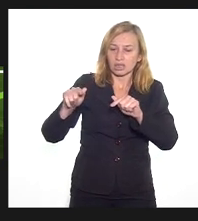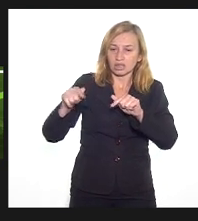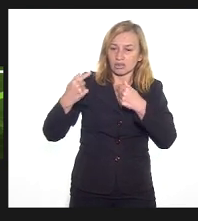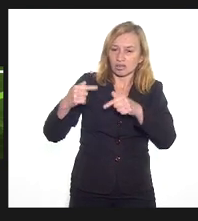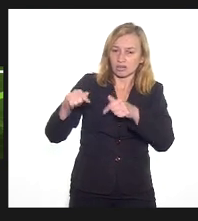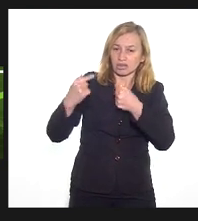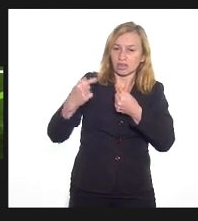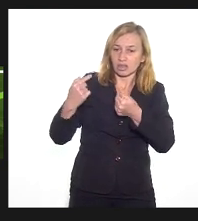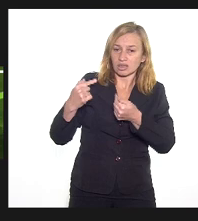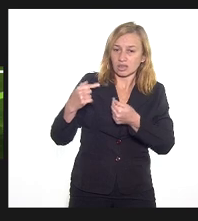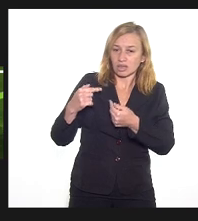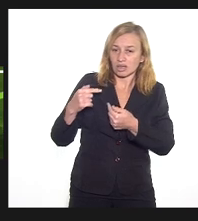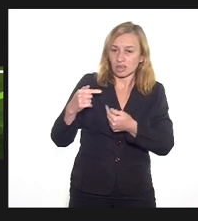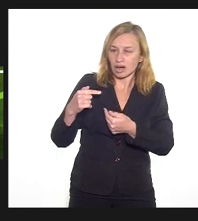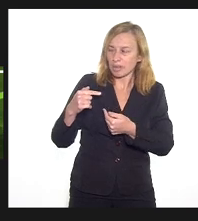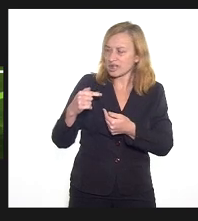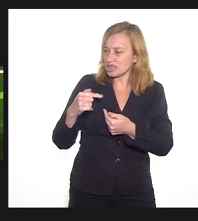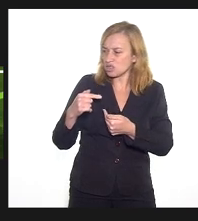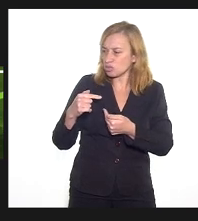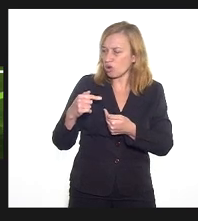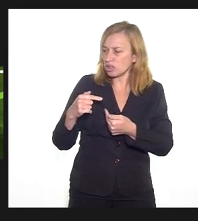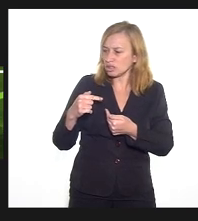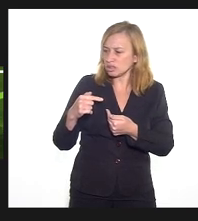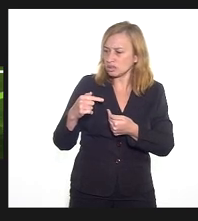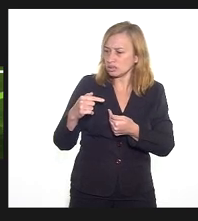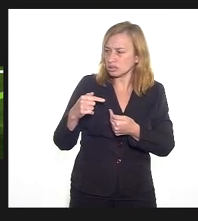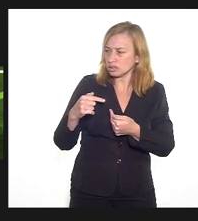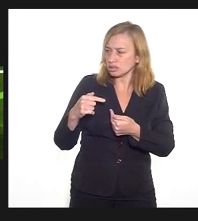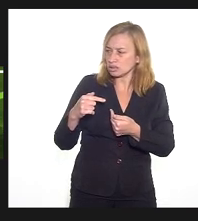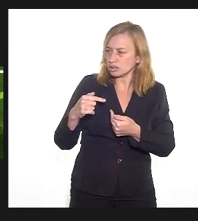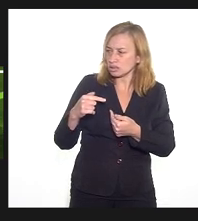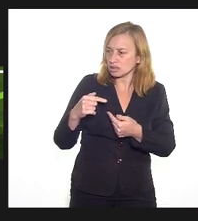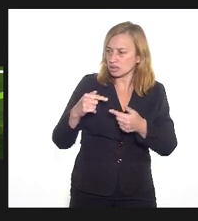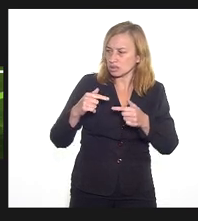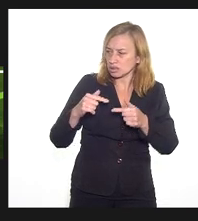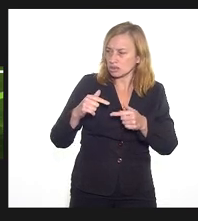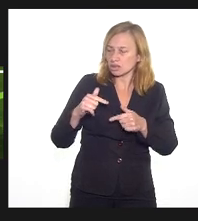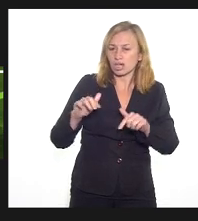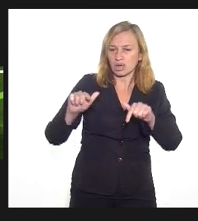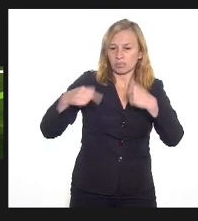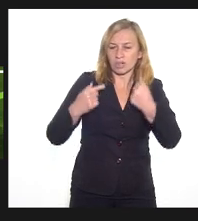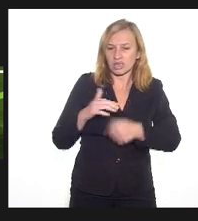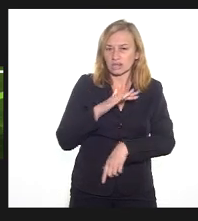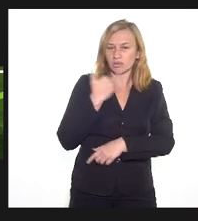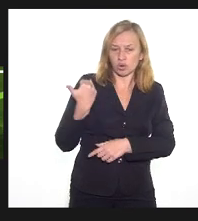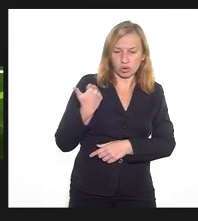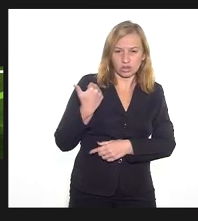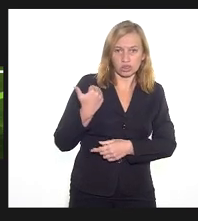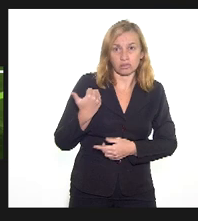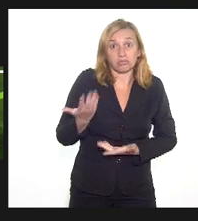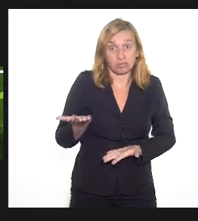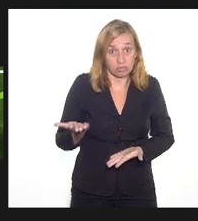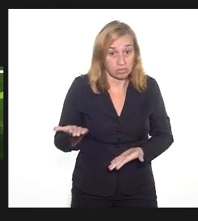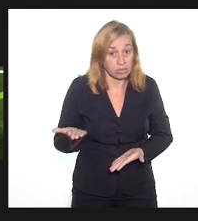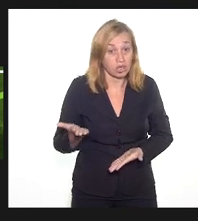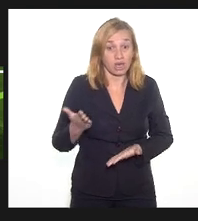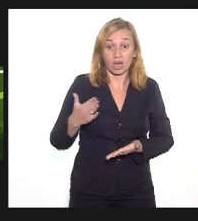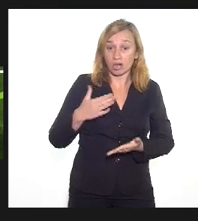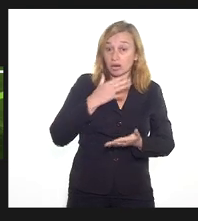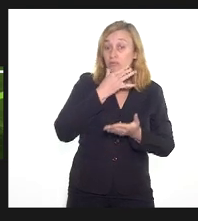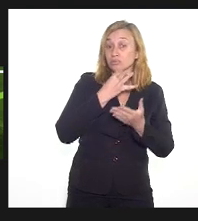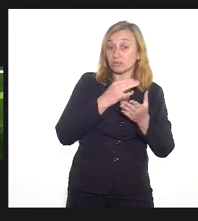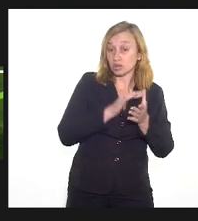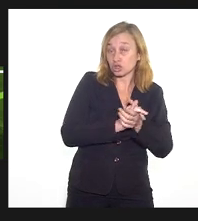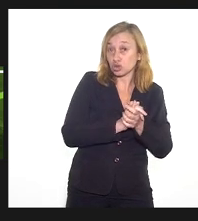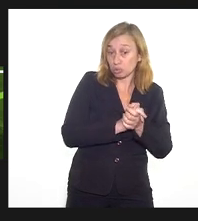pessoa e da minha companheira. E foi muito tenso, cara. Posso falar que foi muito tenso, porque a